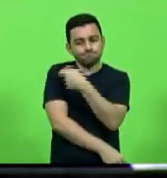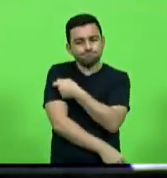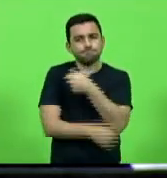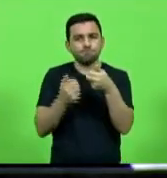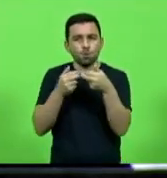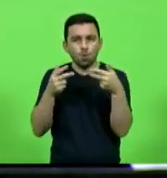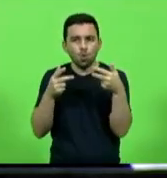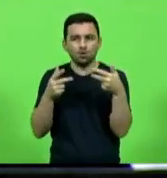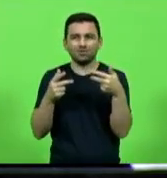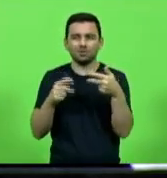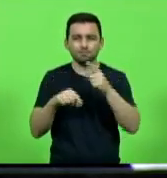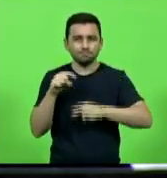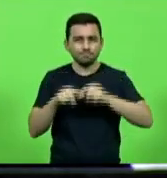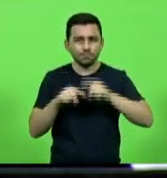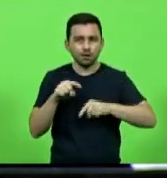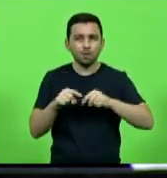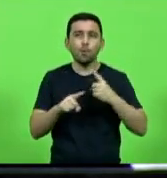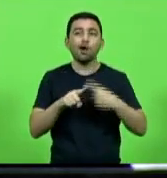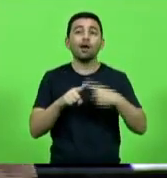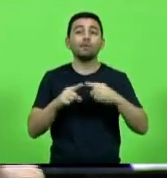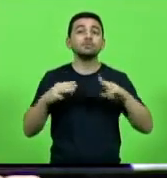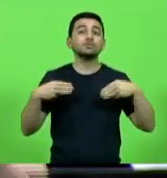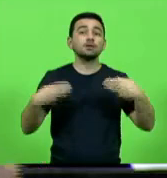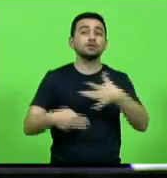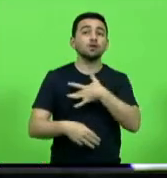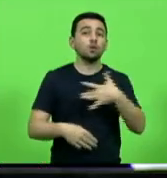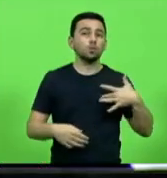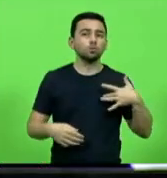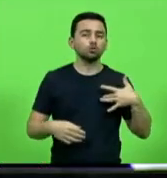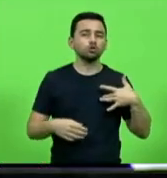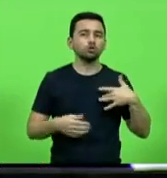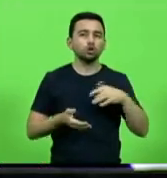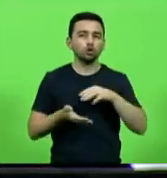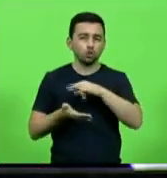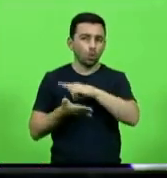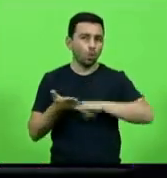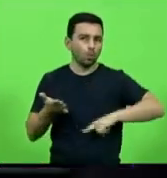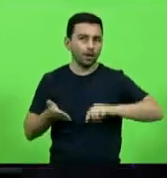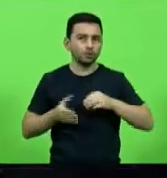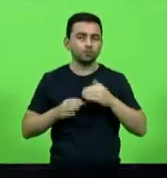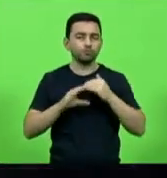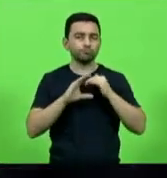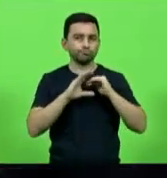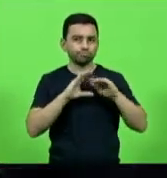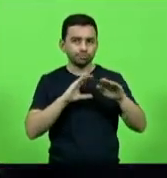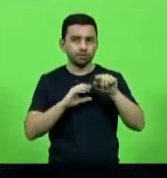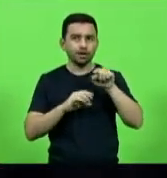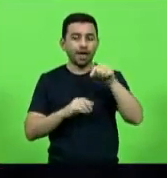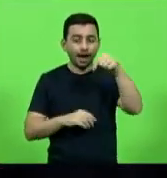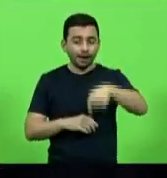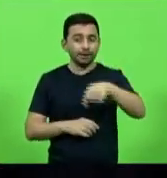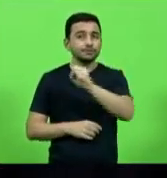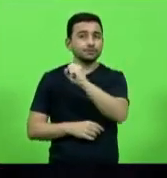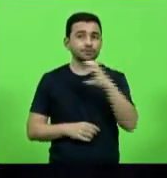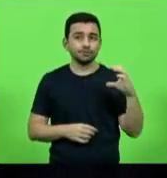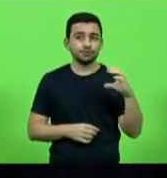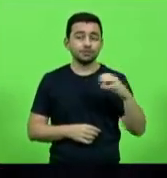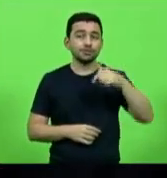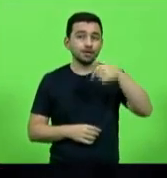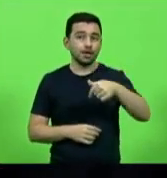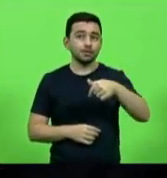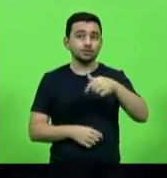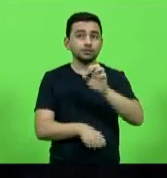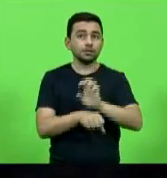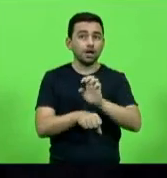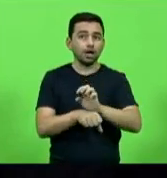porque o Ministério da Saúde teria enviado um documento ao Supremo Tribunal Federal dizendo que Santa Catarina era um dos sete estados que não